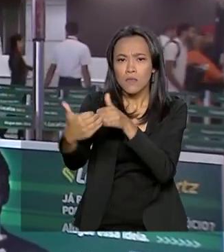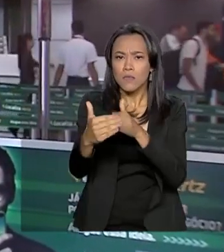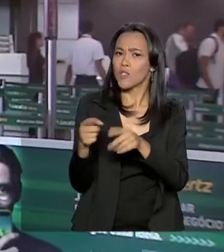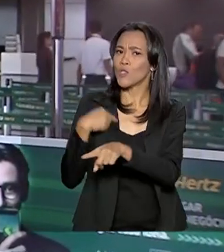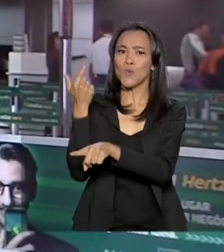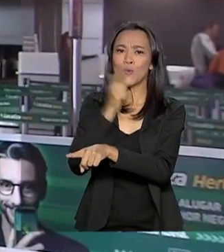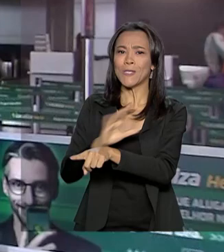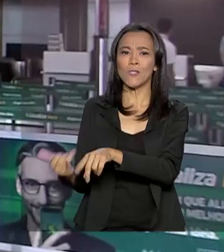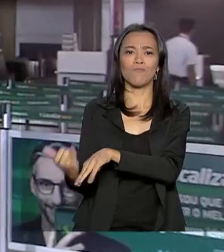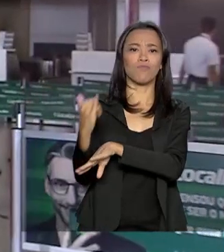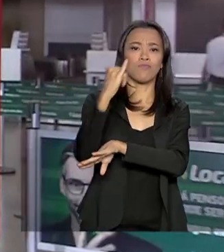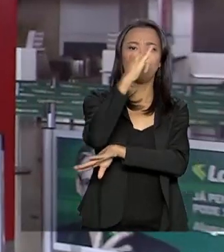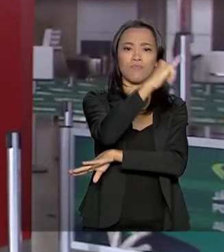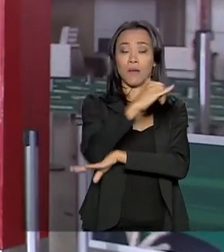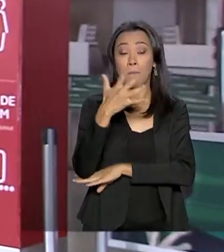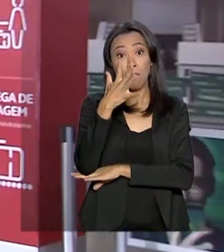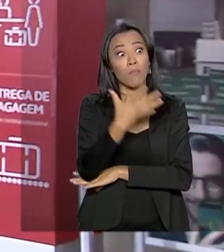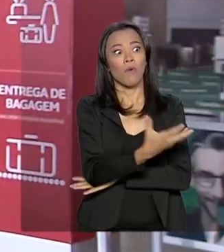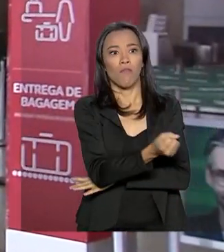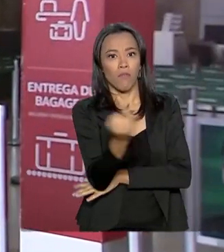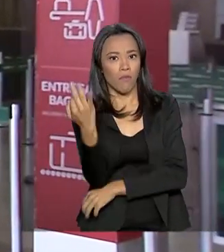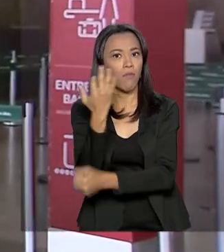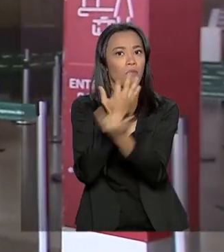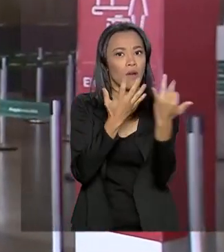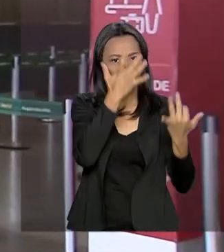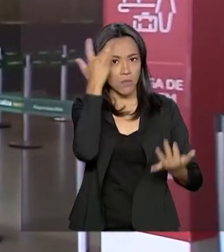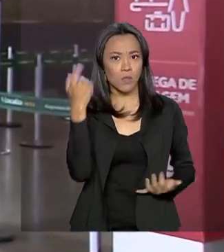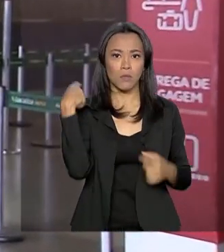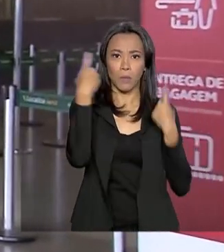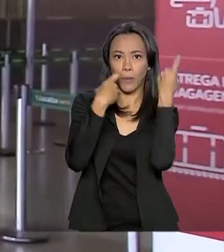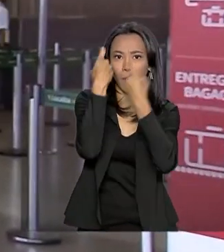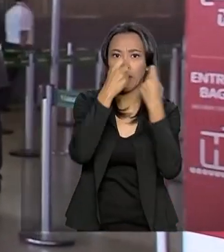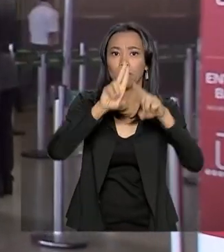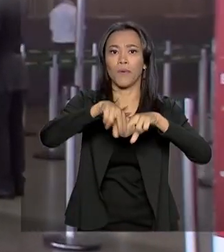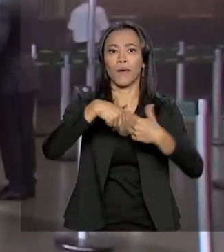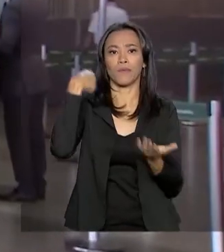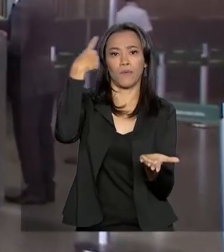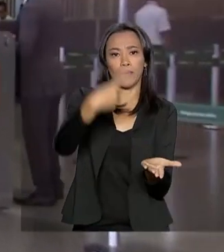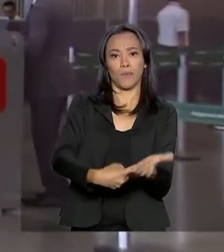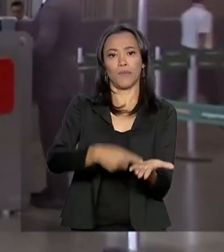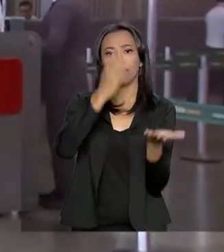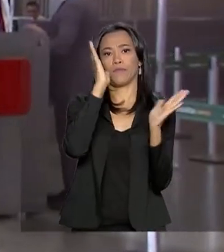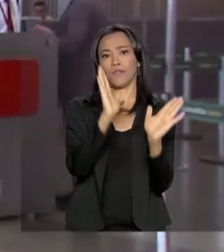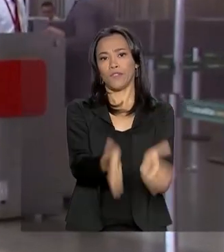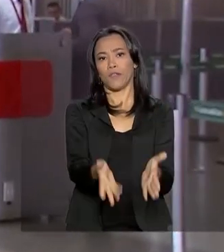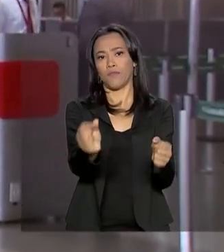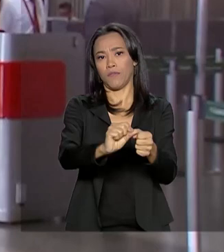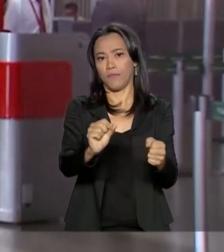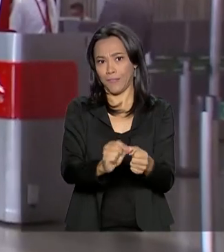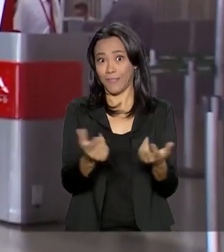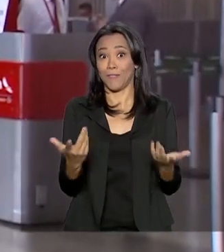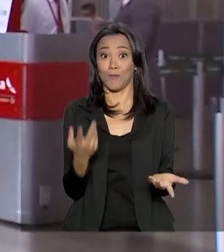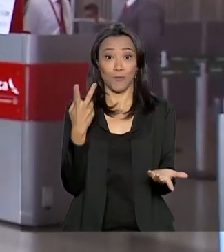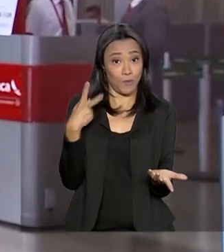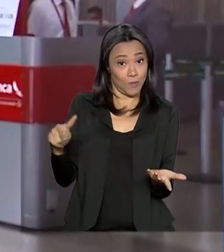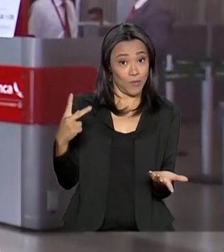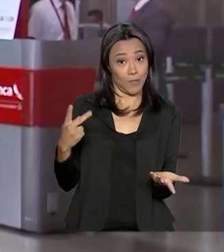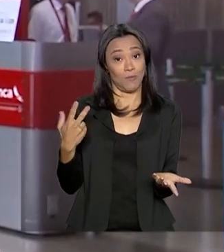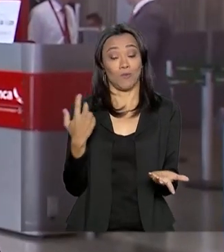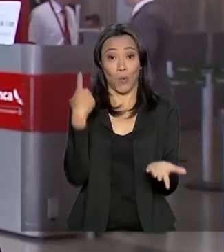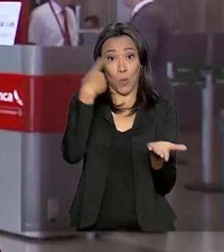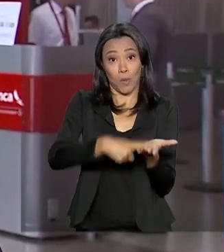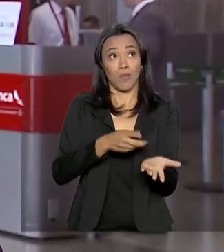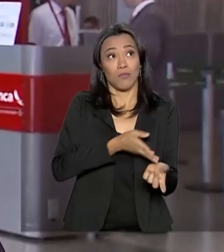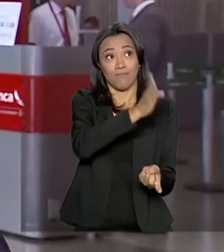não conseguiram. Muita gente está preocupada por causa dos compromissos que foram assumidos nos locais de destino e